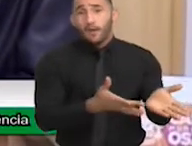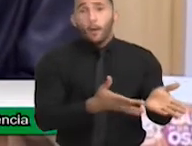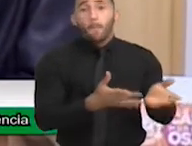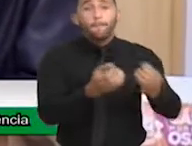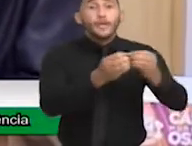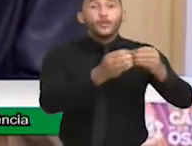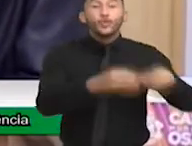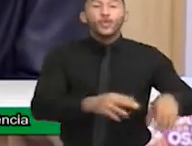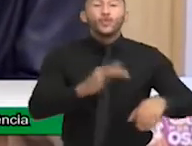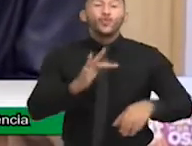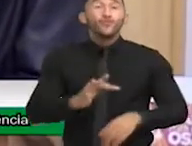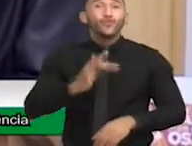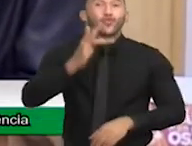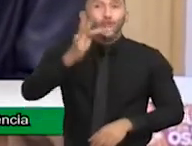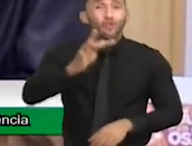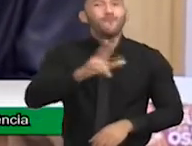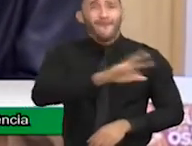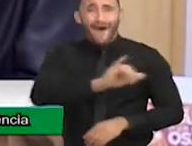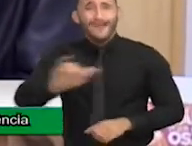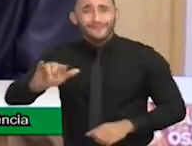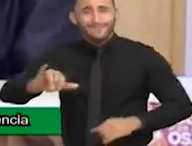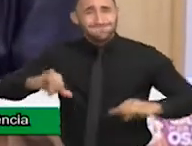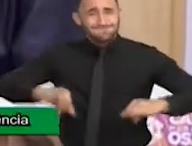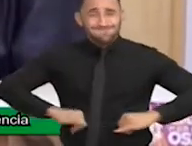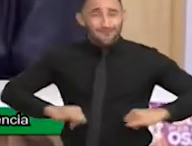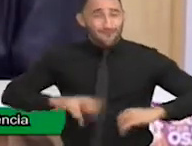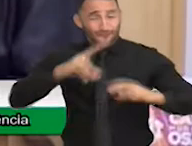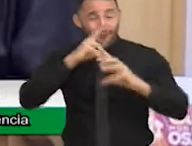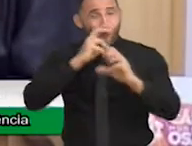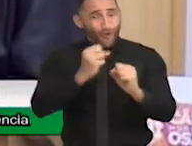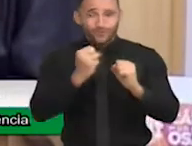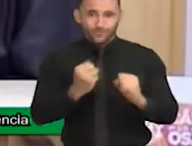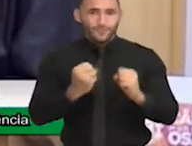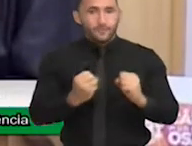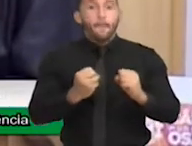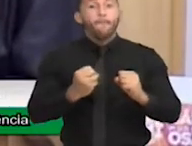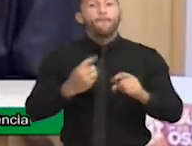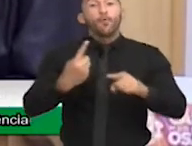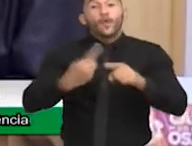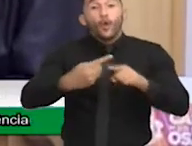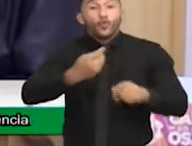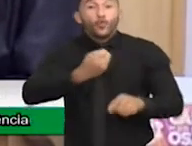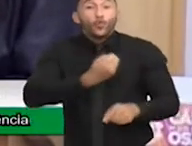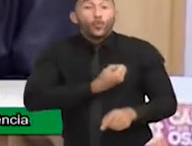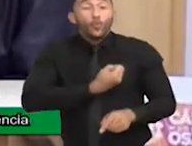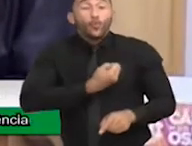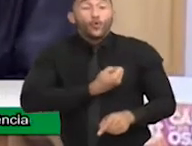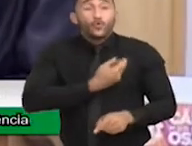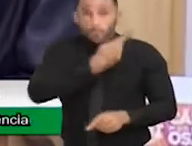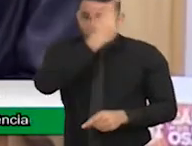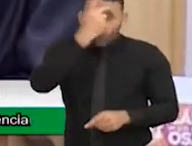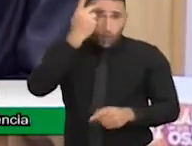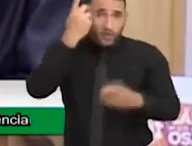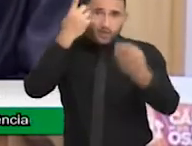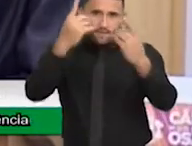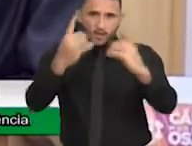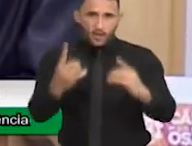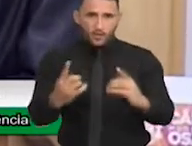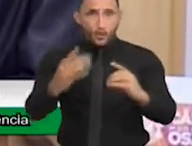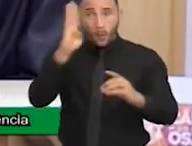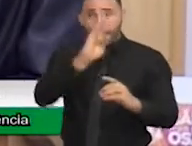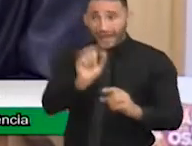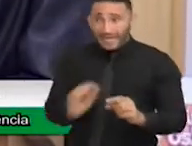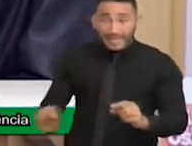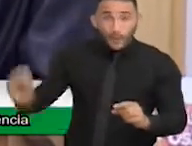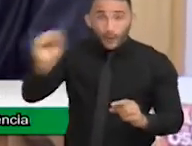disso nos próximos anos será enorme. Principalmente porque o número de pessoas com deficiência e, voltado, pessoas com deficiência